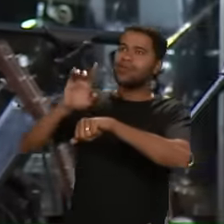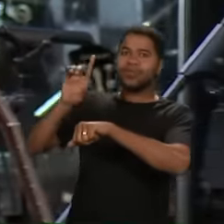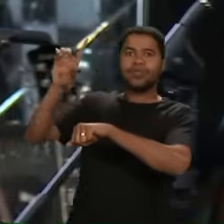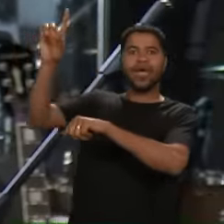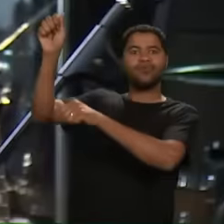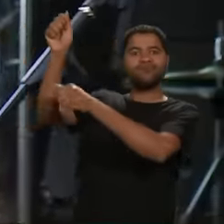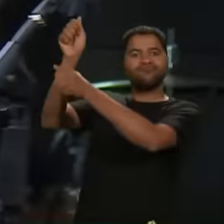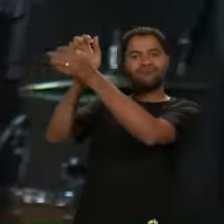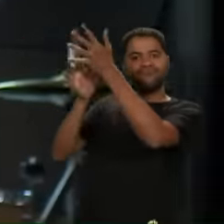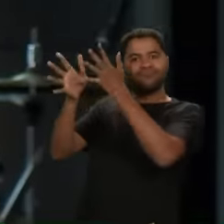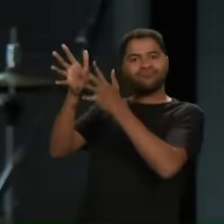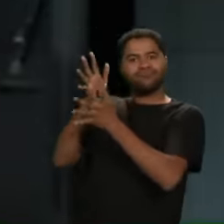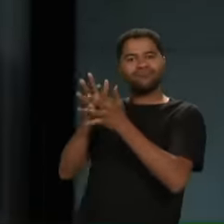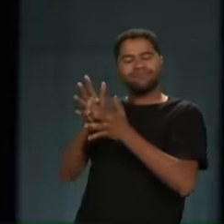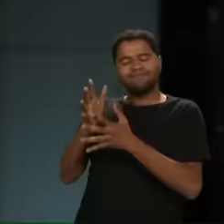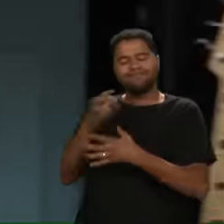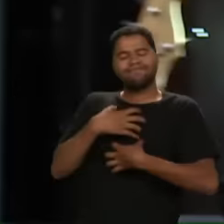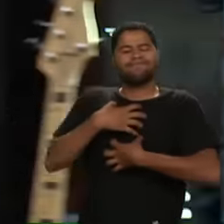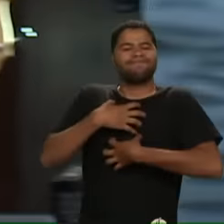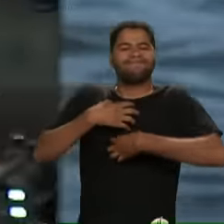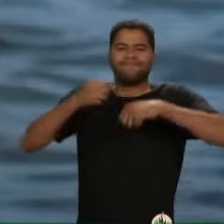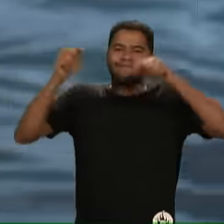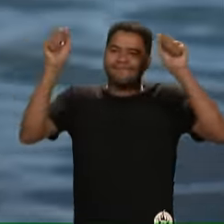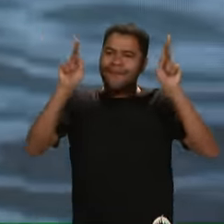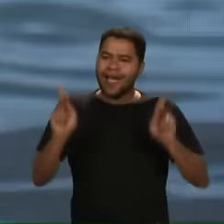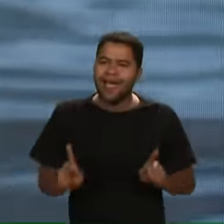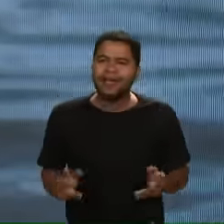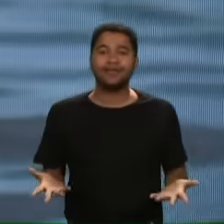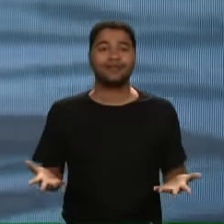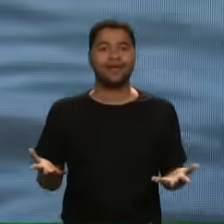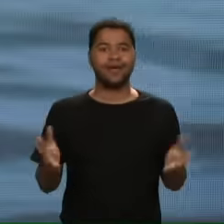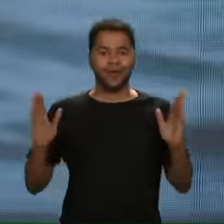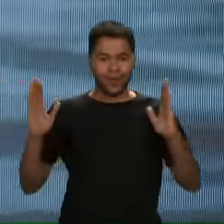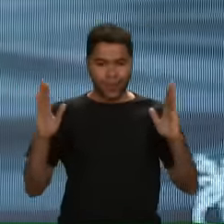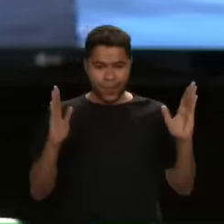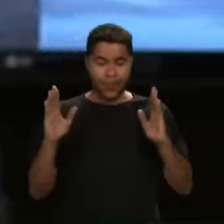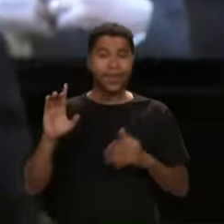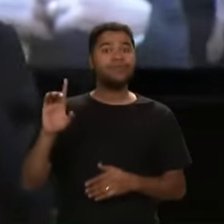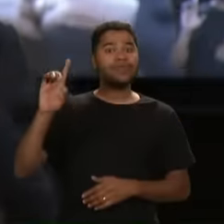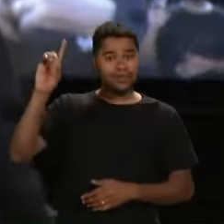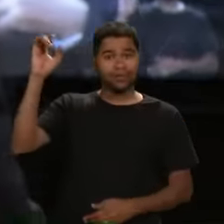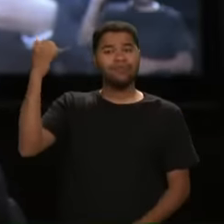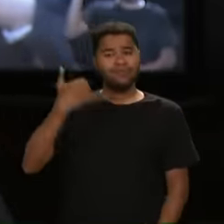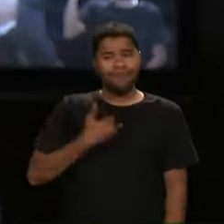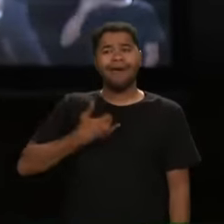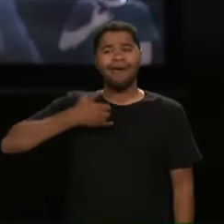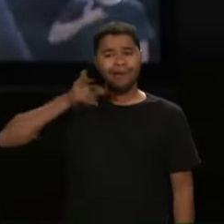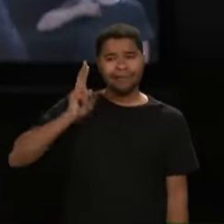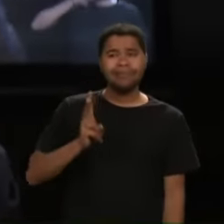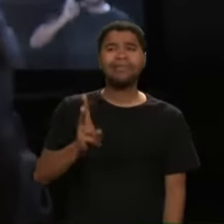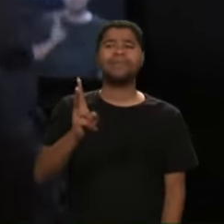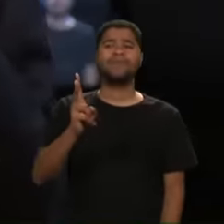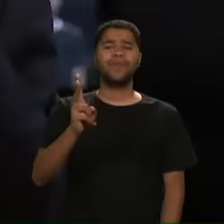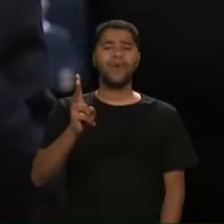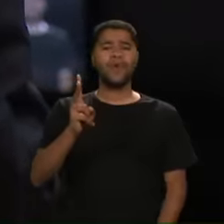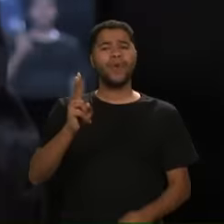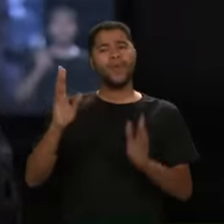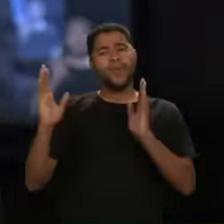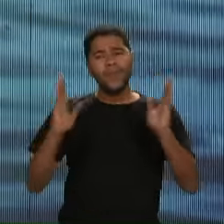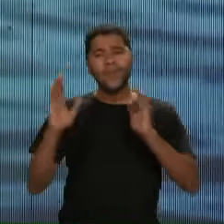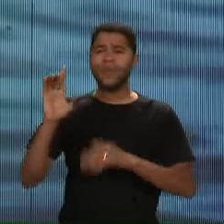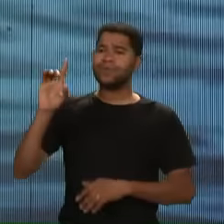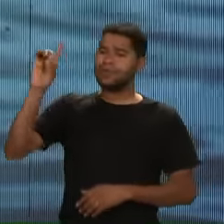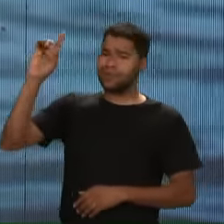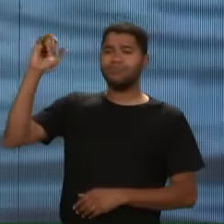Deus De De seu coração Não há um momento Que Deus não fale Conosco Não há um momento Que Deus não